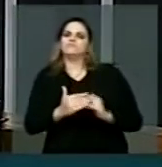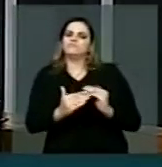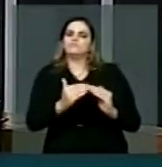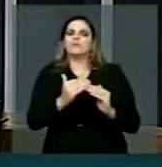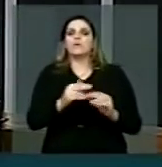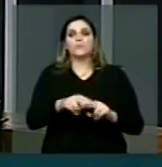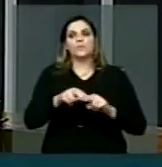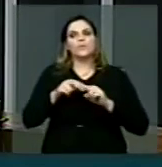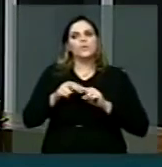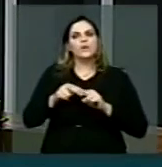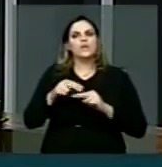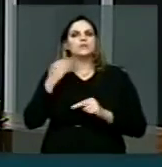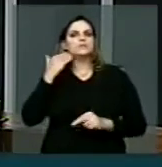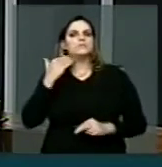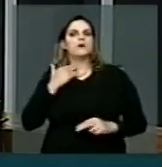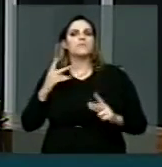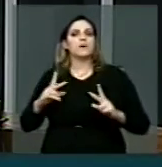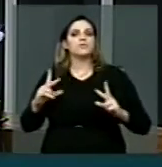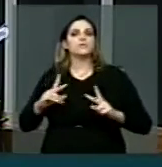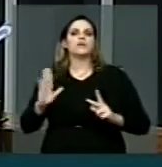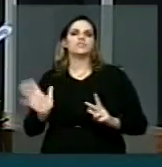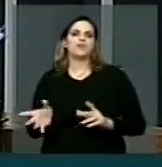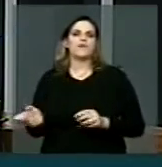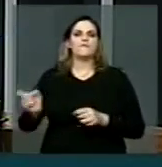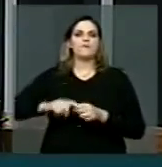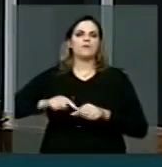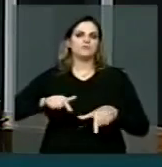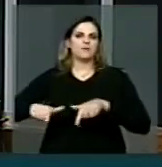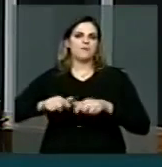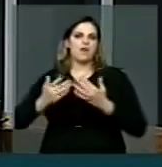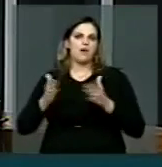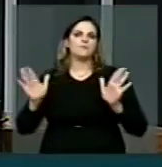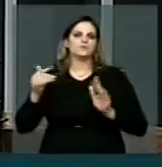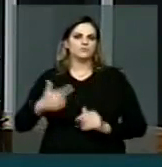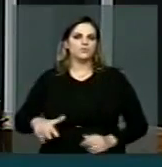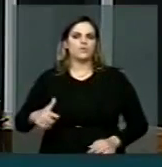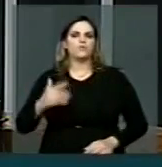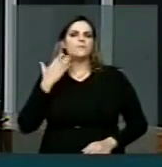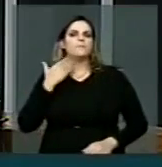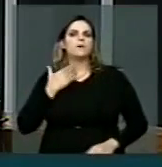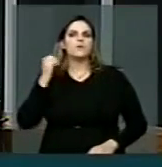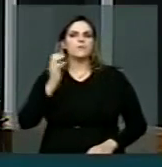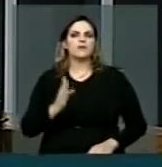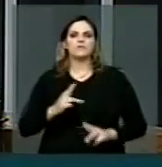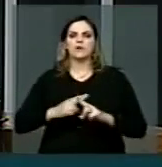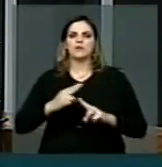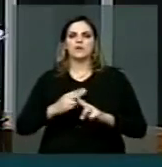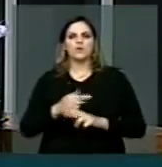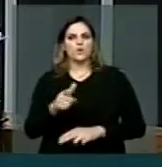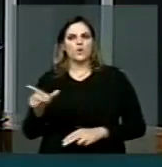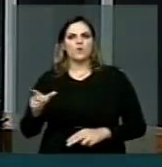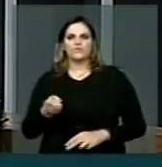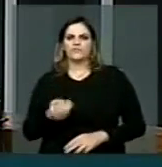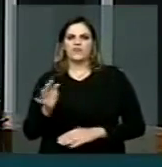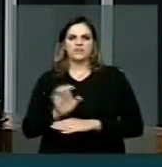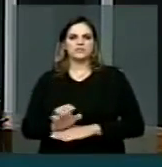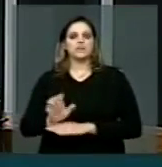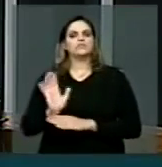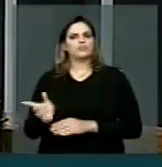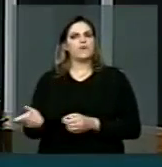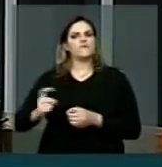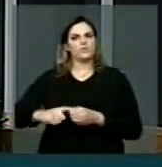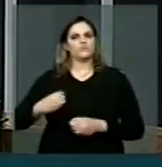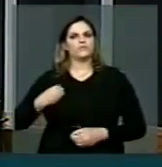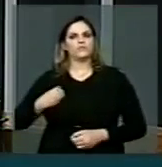é que as instituições privadas já estão retornando ao trabalho, Banco do Brasil, Caixa Econômica e outros em vários estados também já